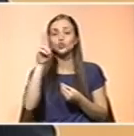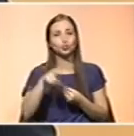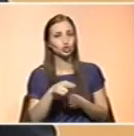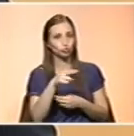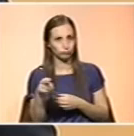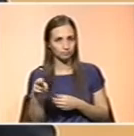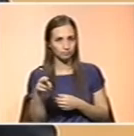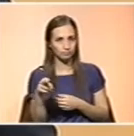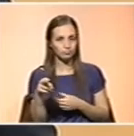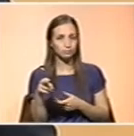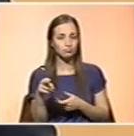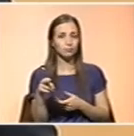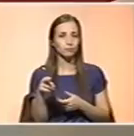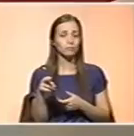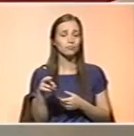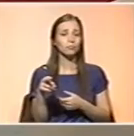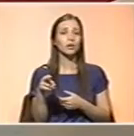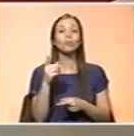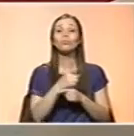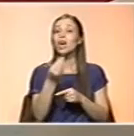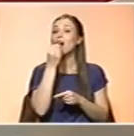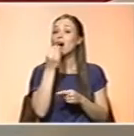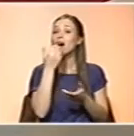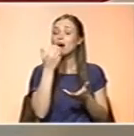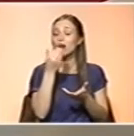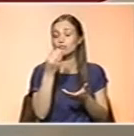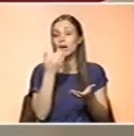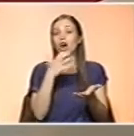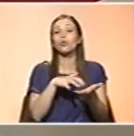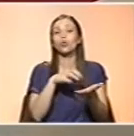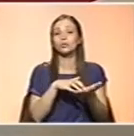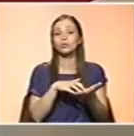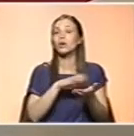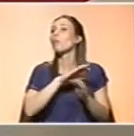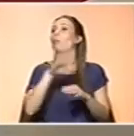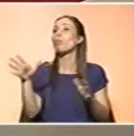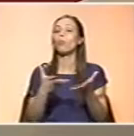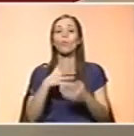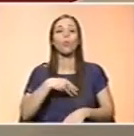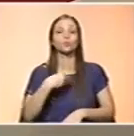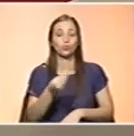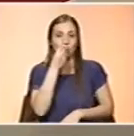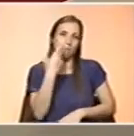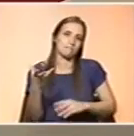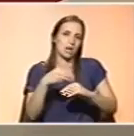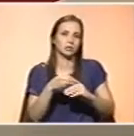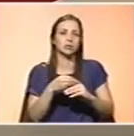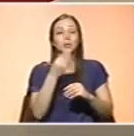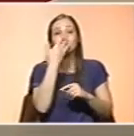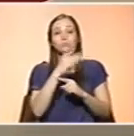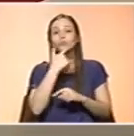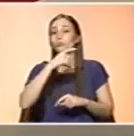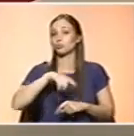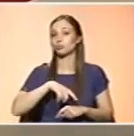E isso porquê? Porque o arroz é o alimento mais consumido a nível mundial. Aliás, os portugueses, não sei se é talvez uma curiosidade, mas os portugueses são os